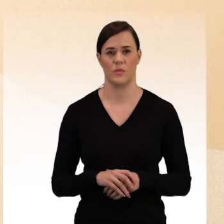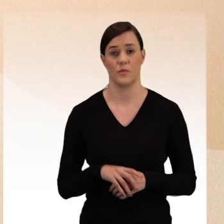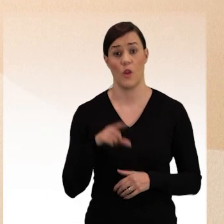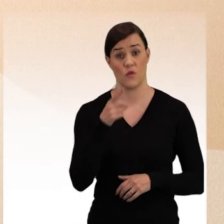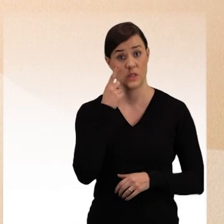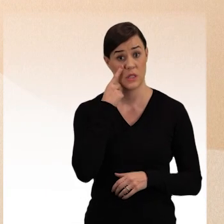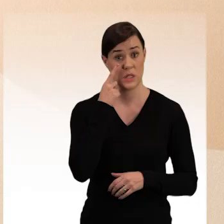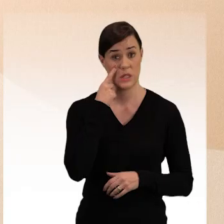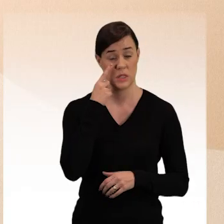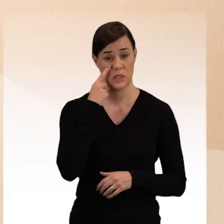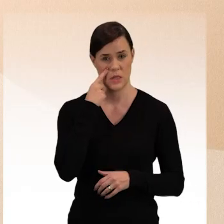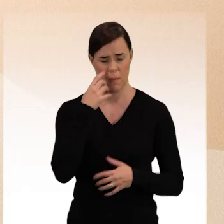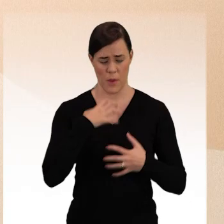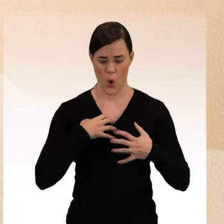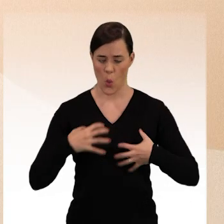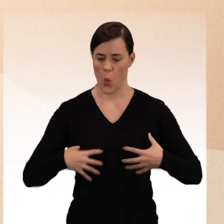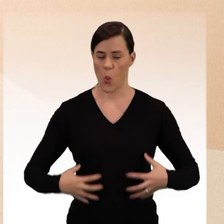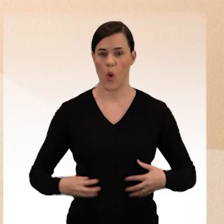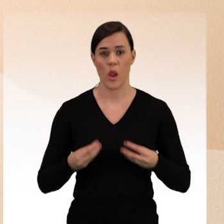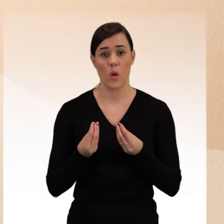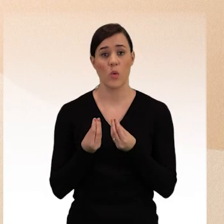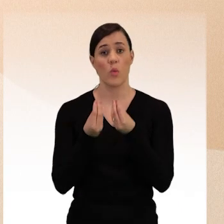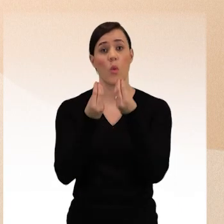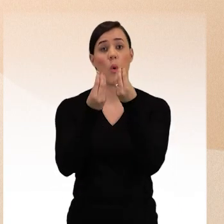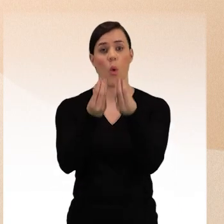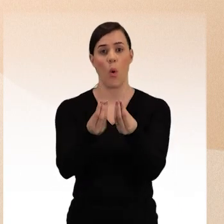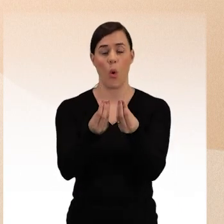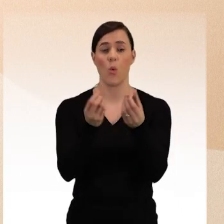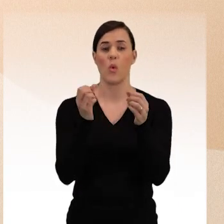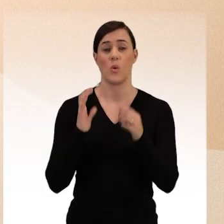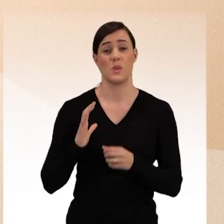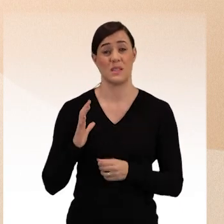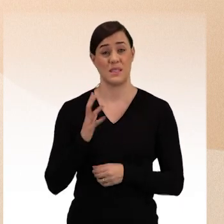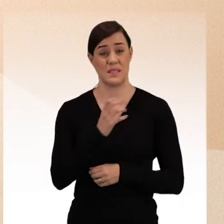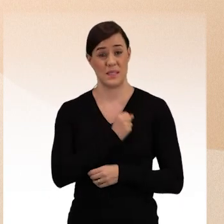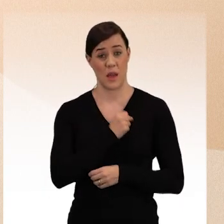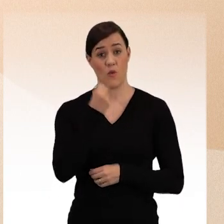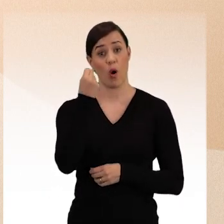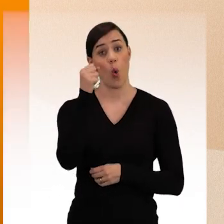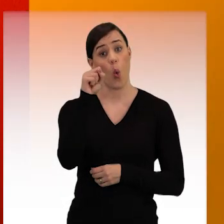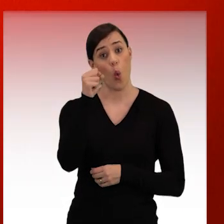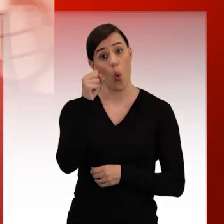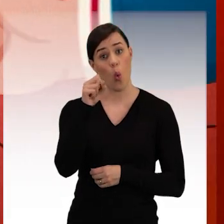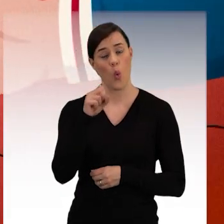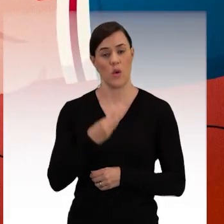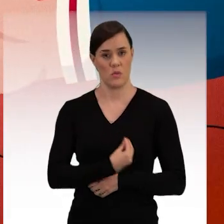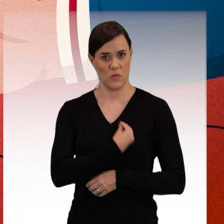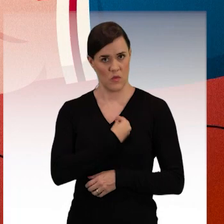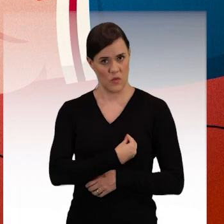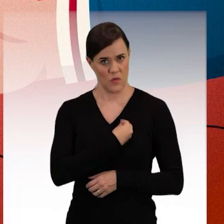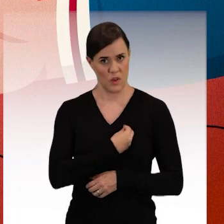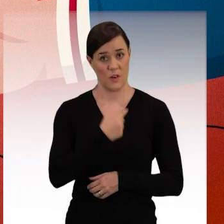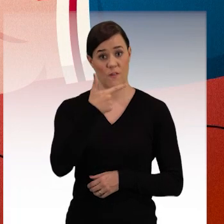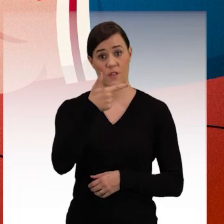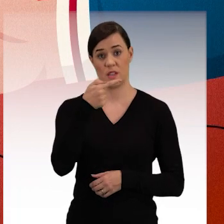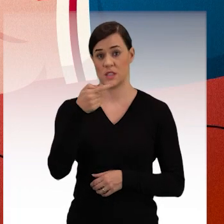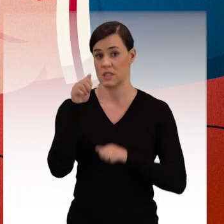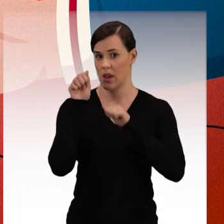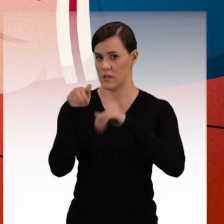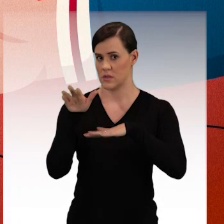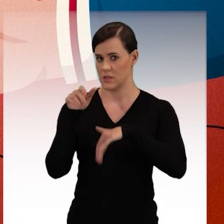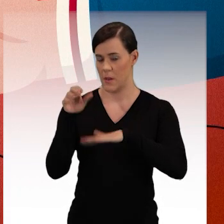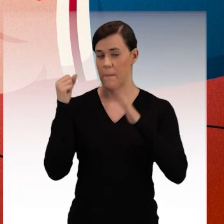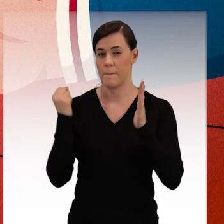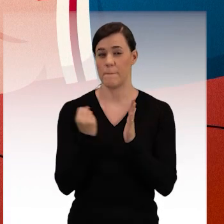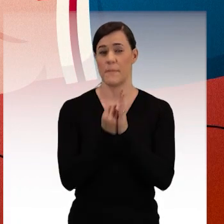Você sabia que um doador de órgãos e tecidos pode salvar até oito vidas? 27 de setembro é marcado pelo